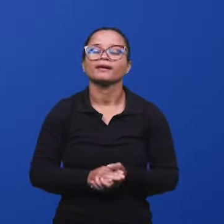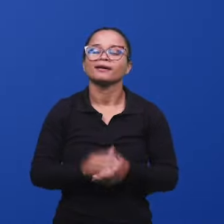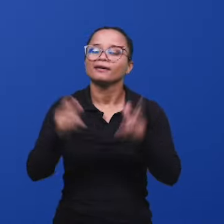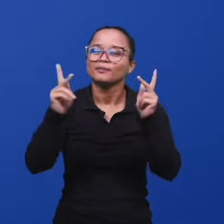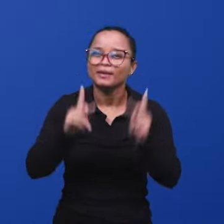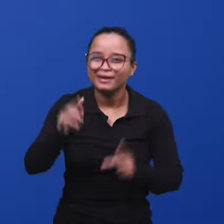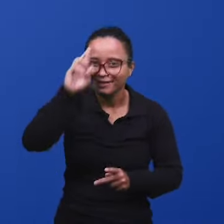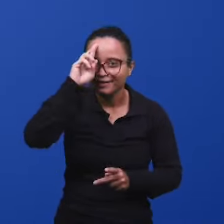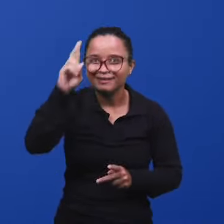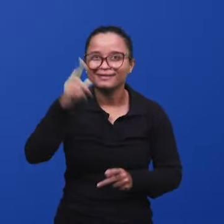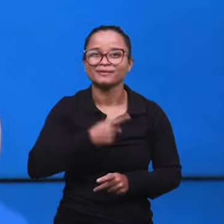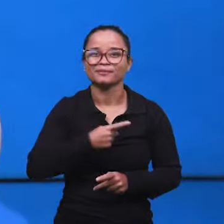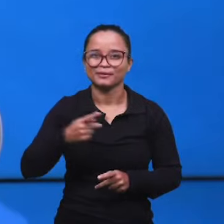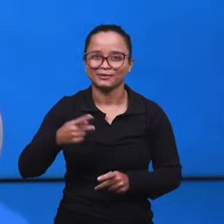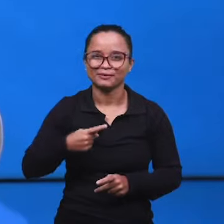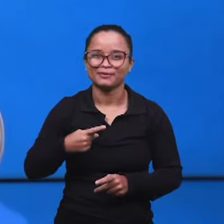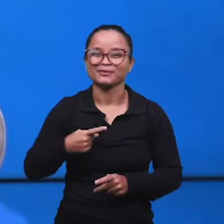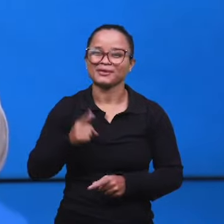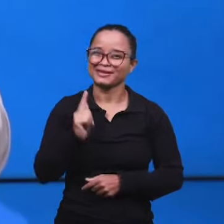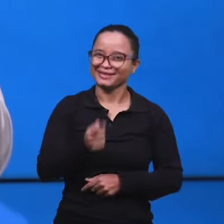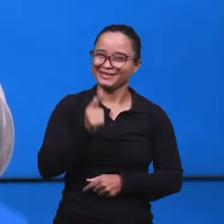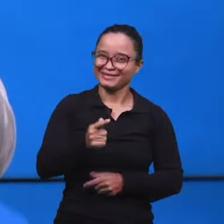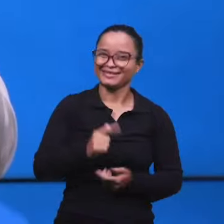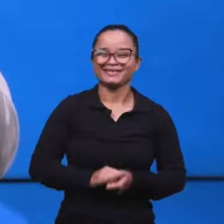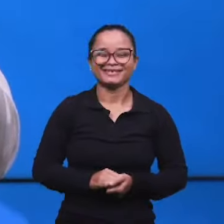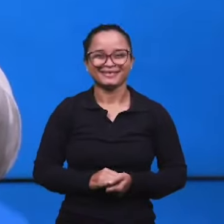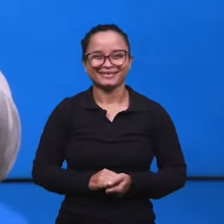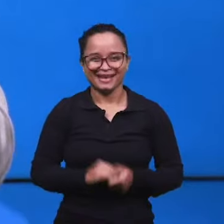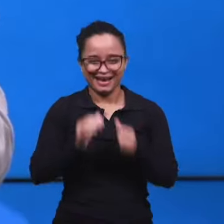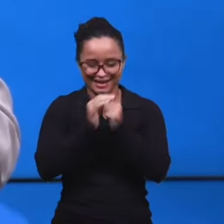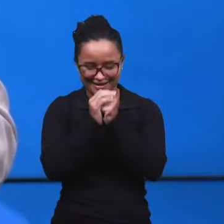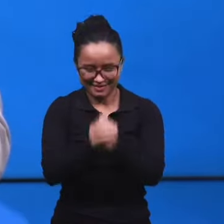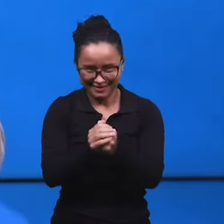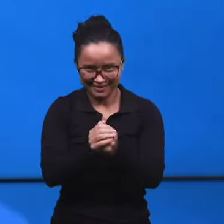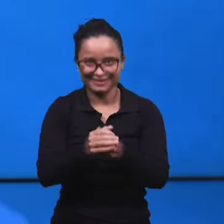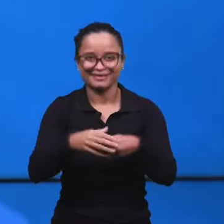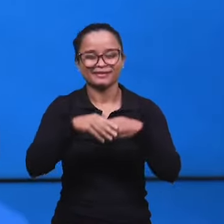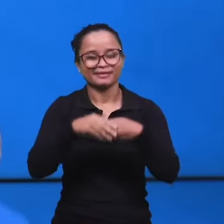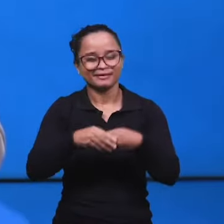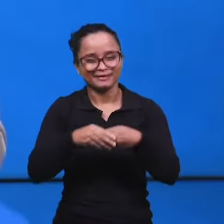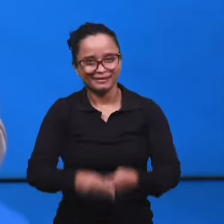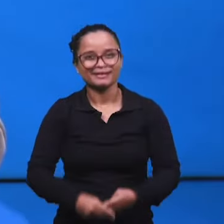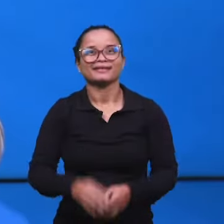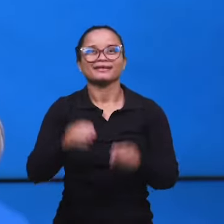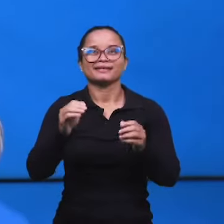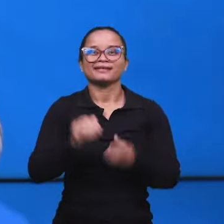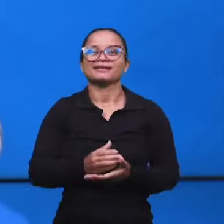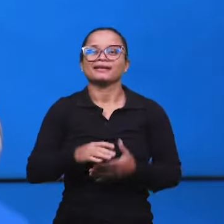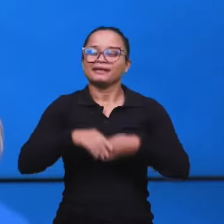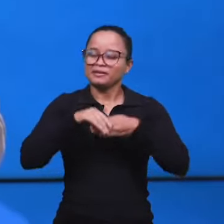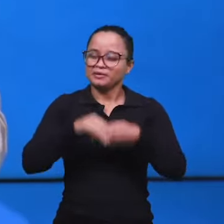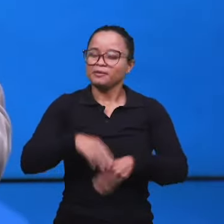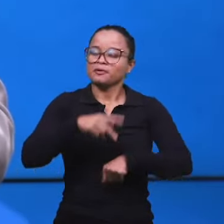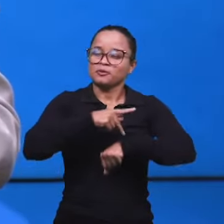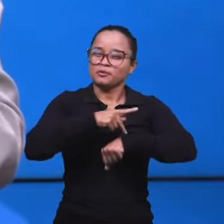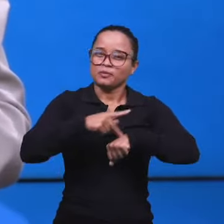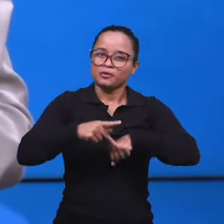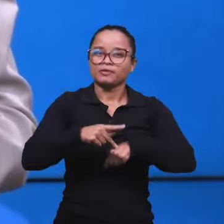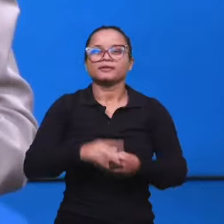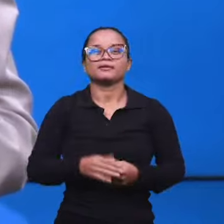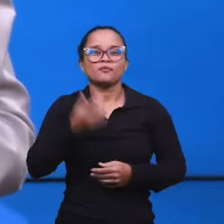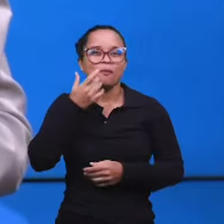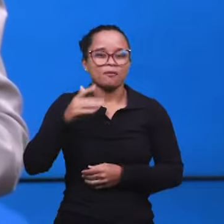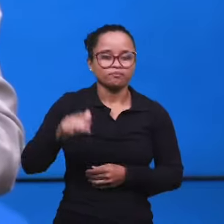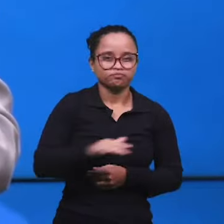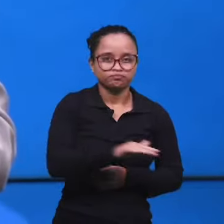Mateus, Mateus, Mateus. Amém, Mateus! Obrigado por esta sincera saudação, saudação muito pura